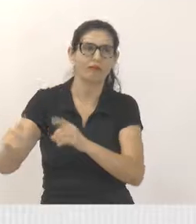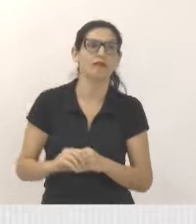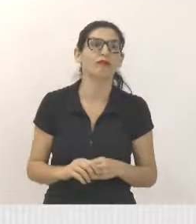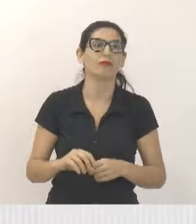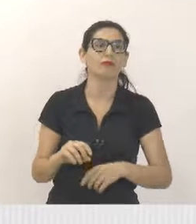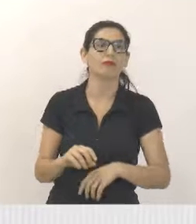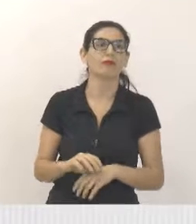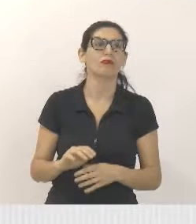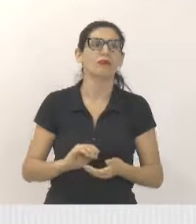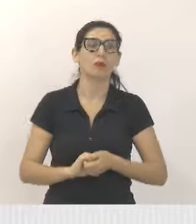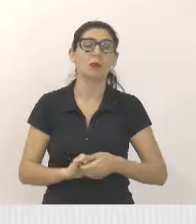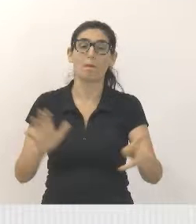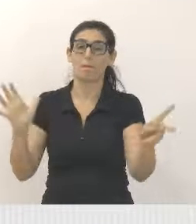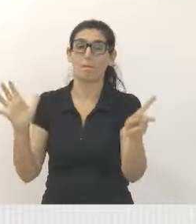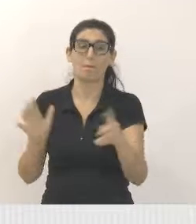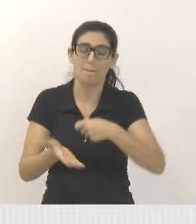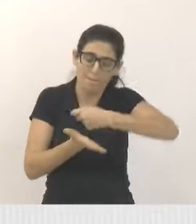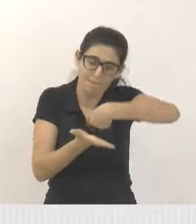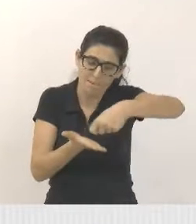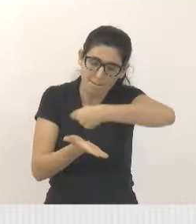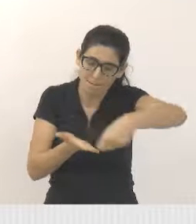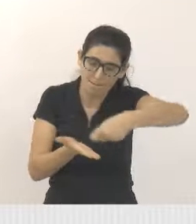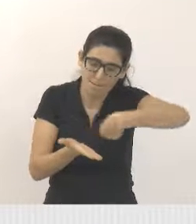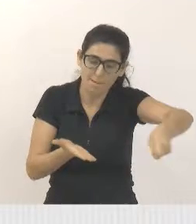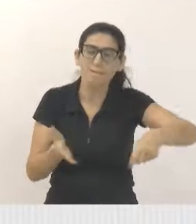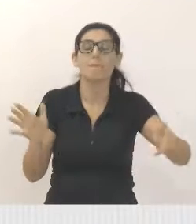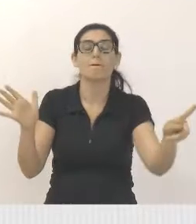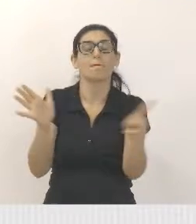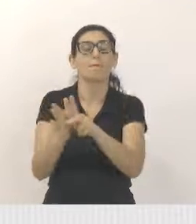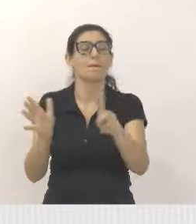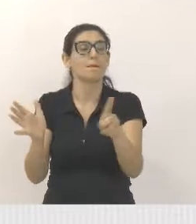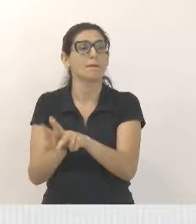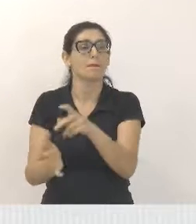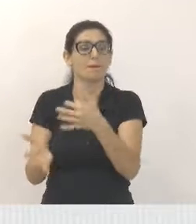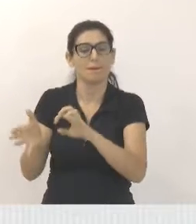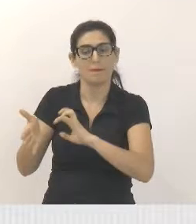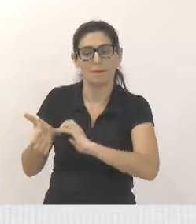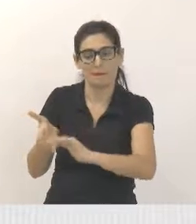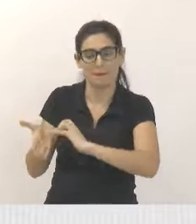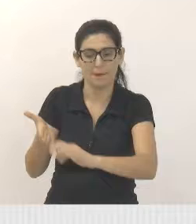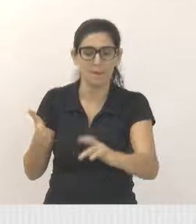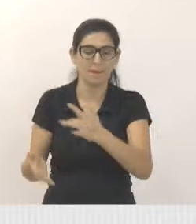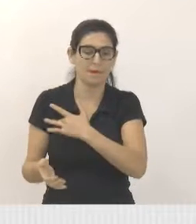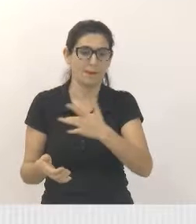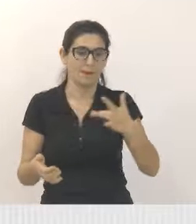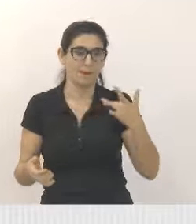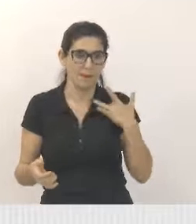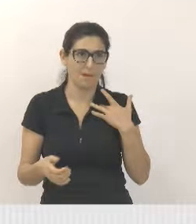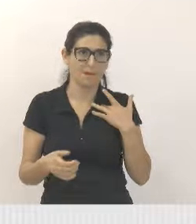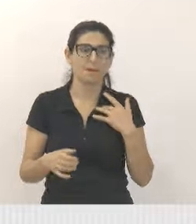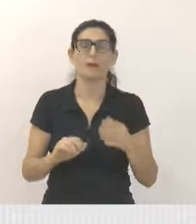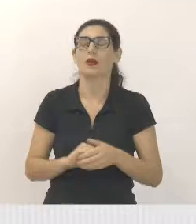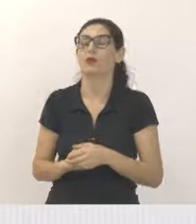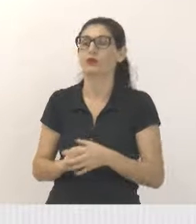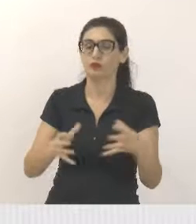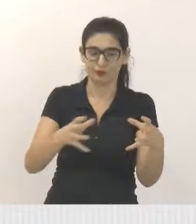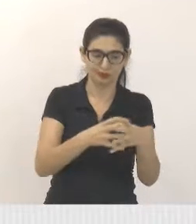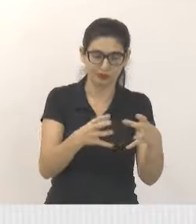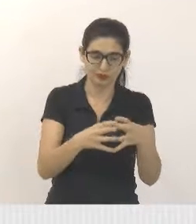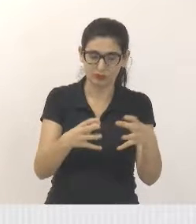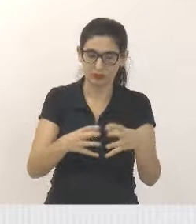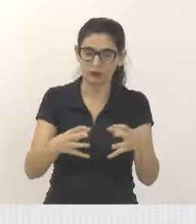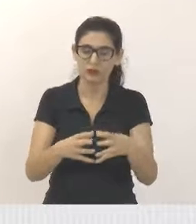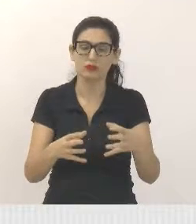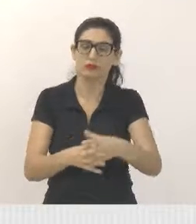Secretaria de Saúde. Aqui uma das minhas visitas, dentre outras que nós, enquanto comissão de cidadania, também fomos lá,